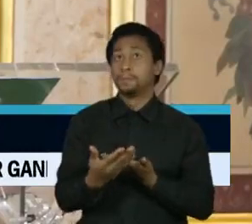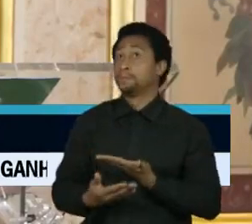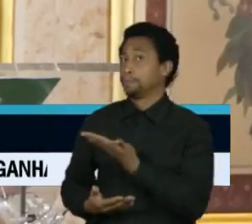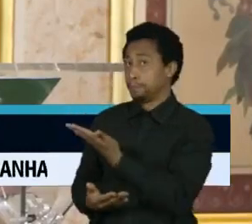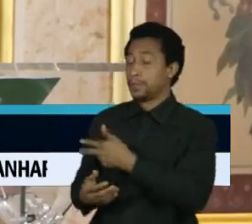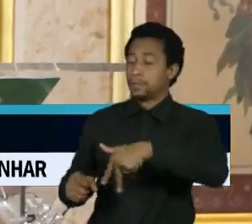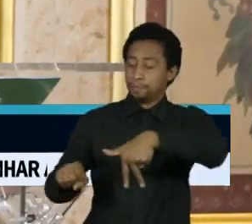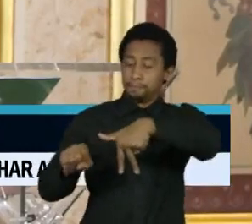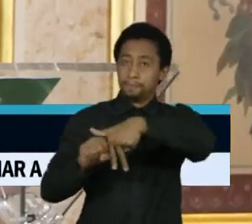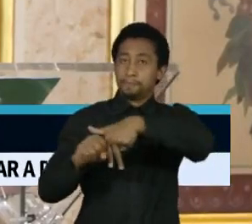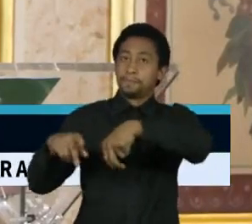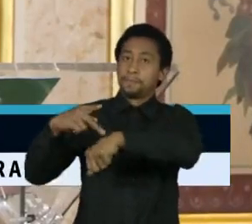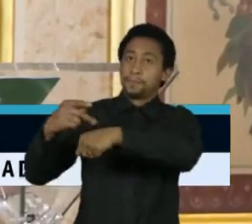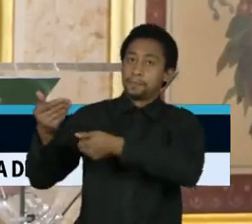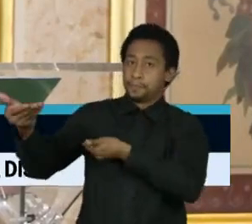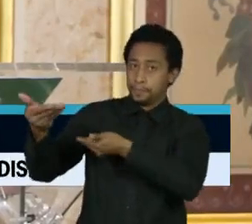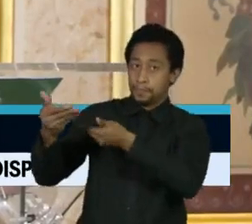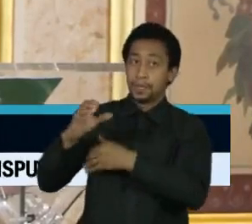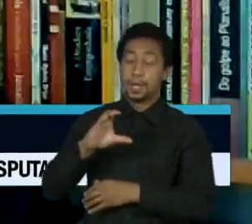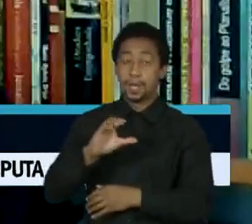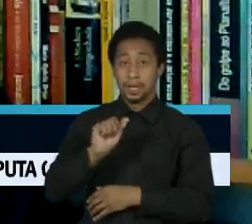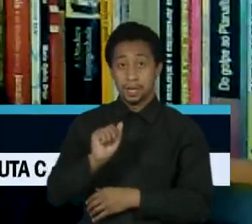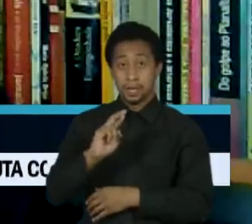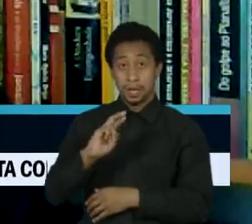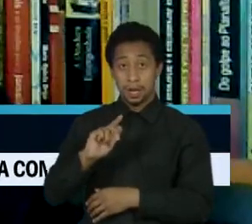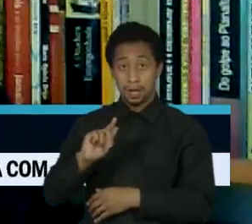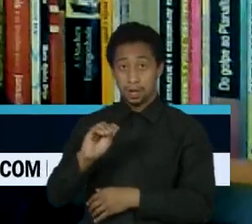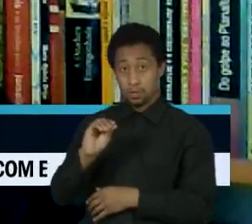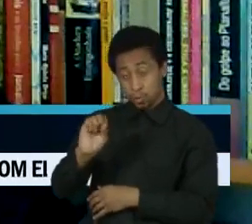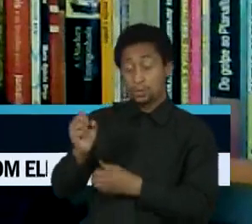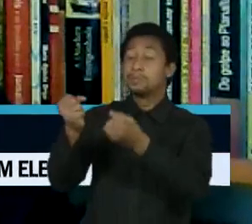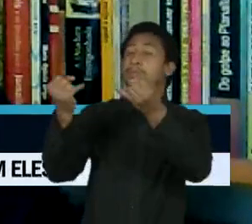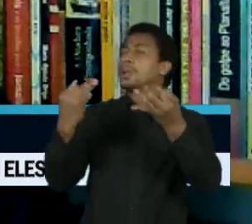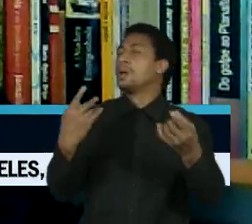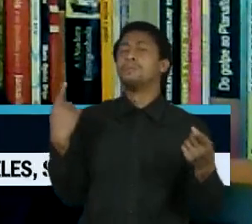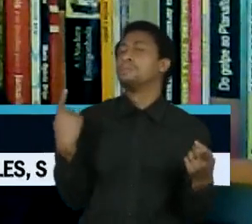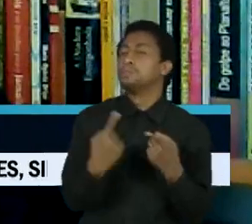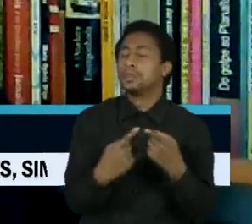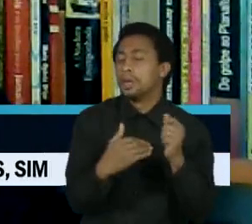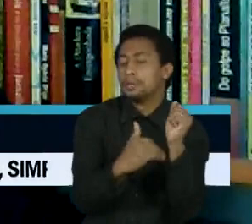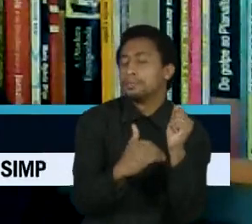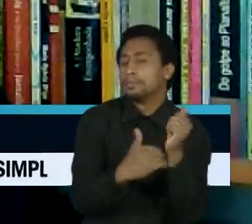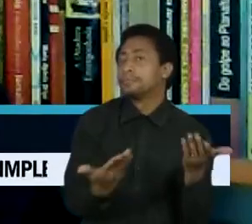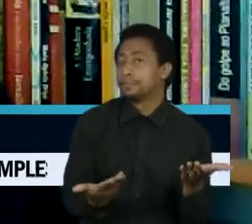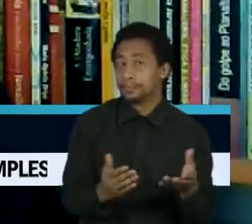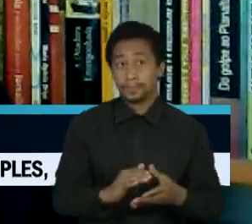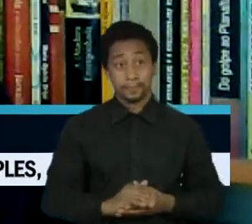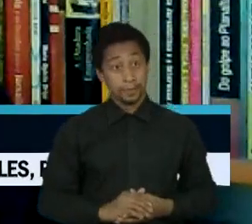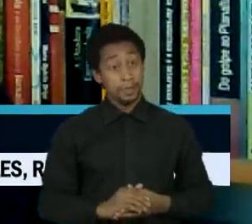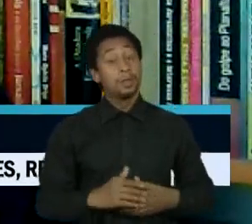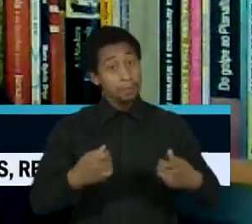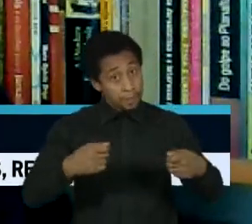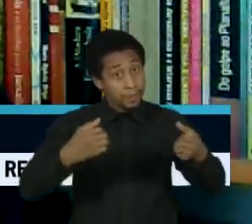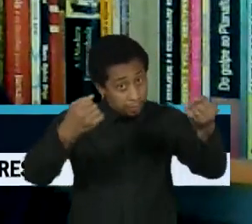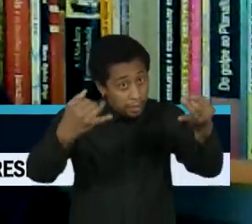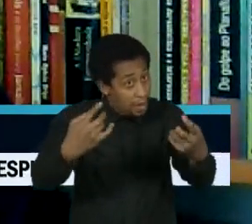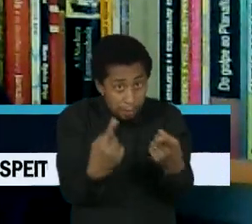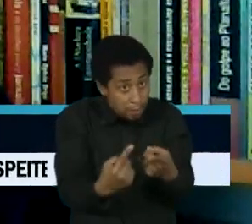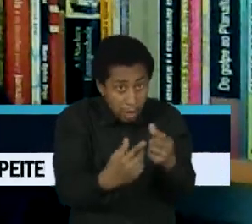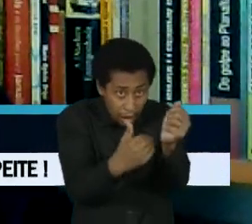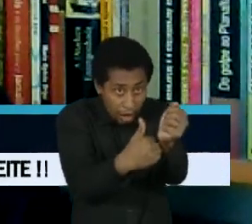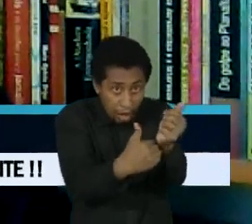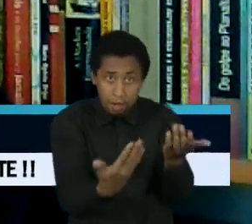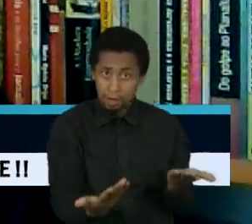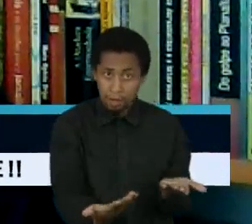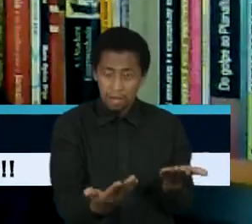França, seja convocado para explicar o sigilo. A hipótese tem que ser válida. Então, quer dizer, não adianta só dizer que é por causa